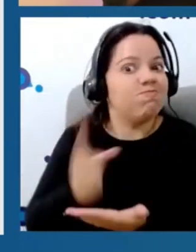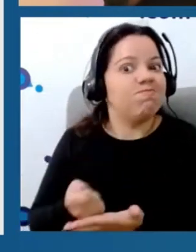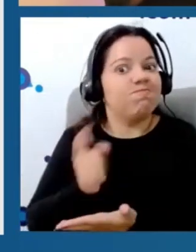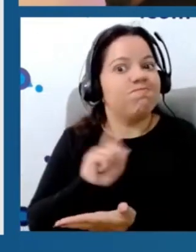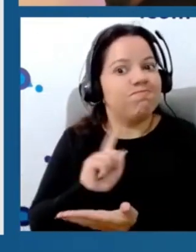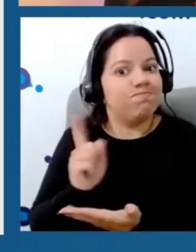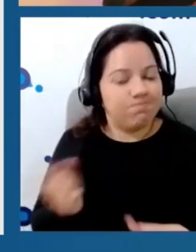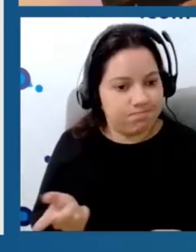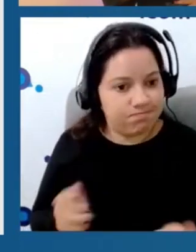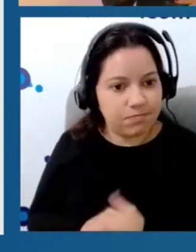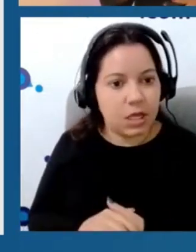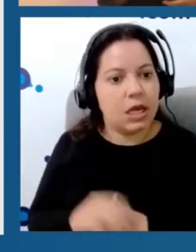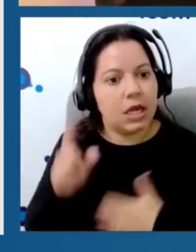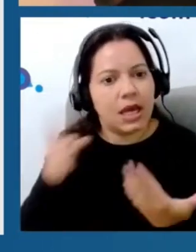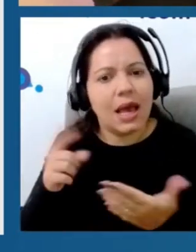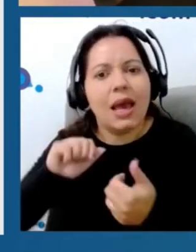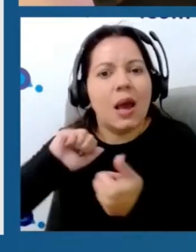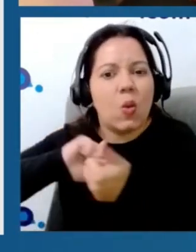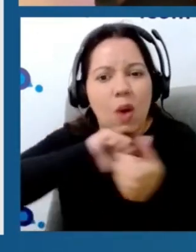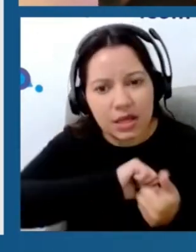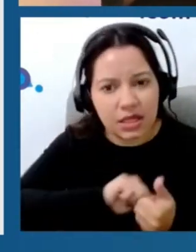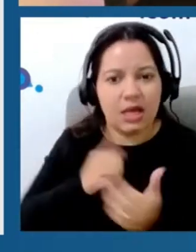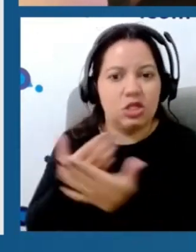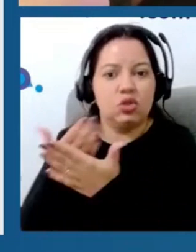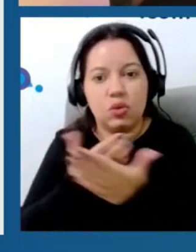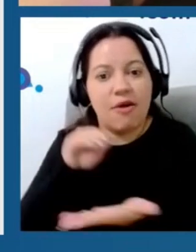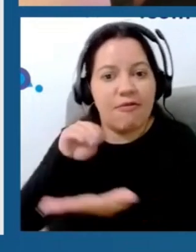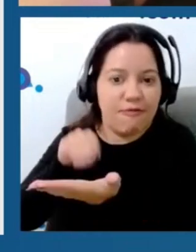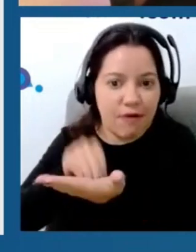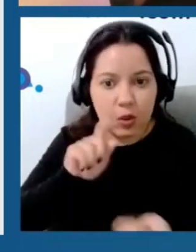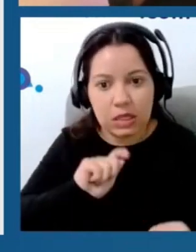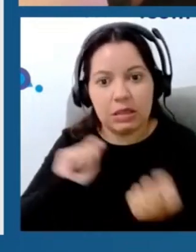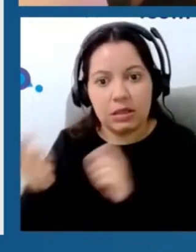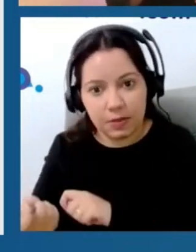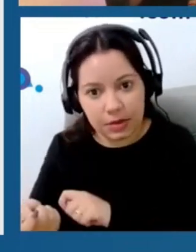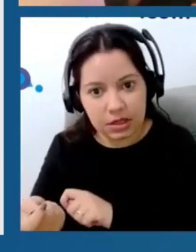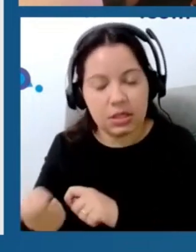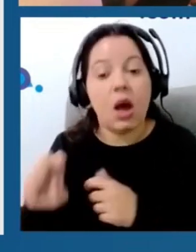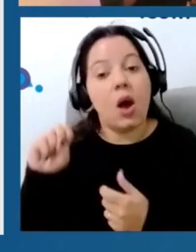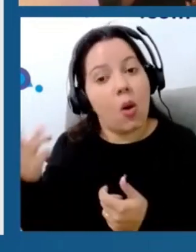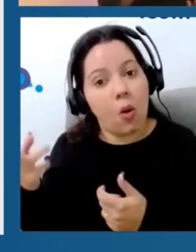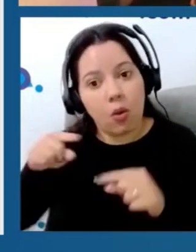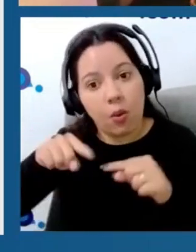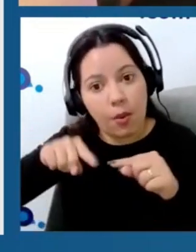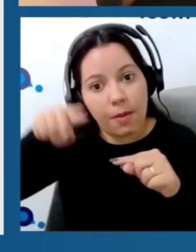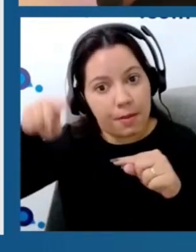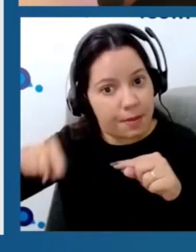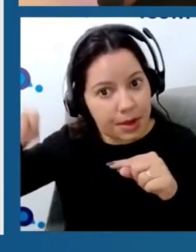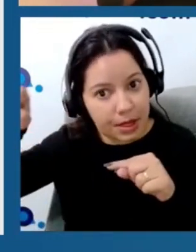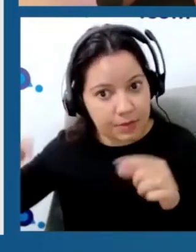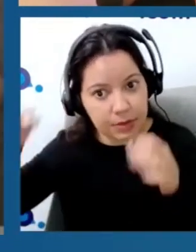geradas a partir de uma baixa qualidade dos estudos, falta de adequação ou de relato dos parâmetros adequados de estimulação